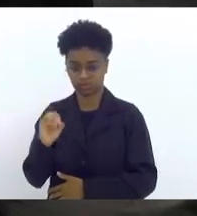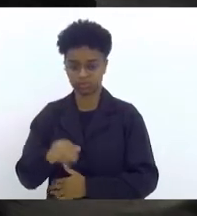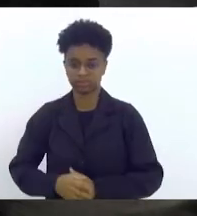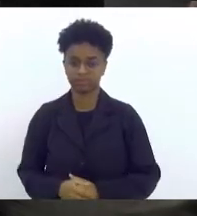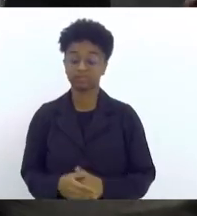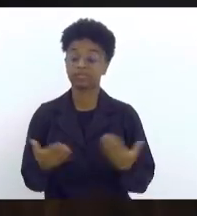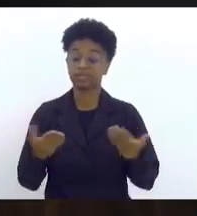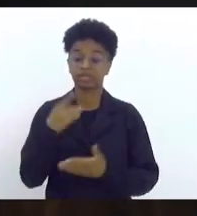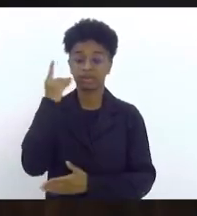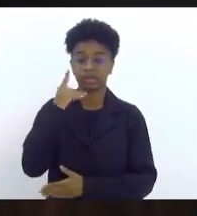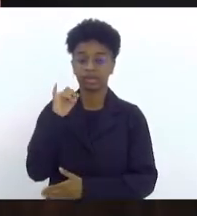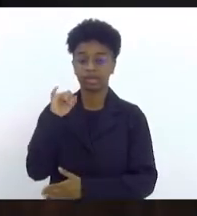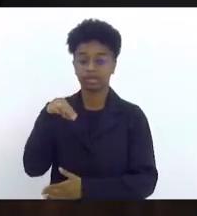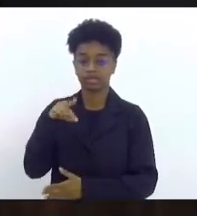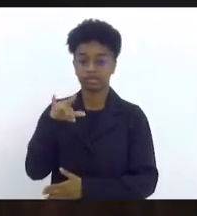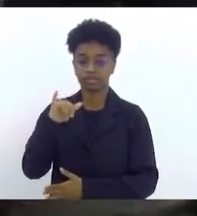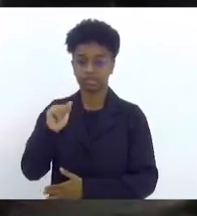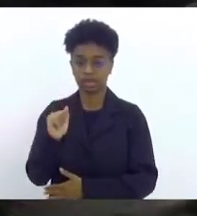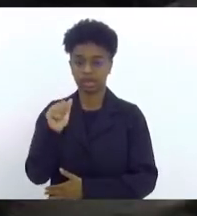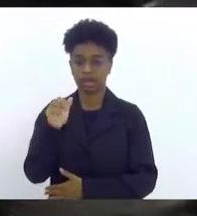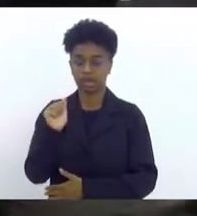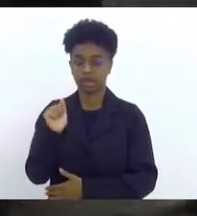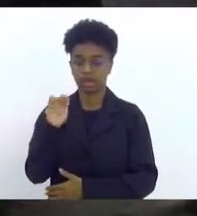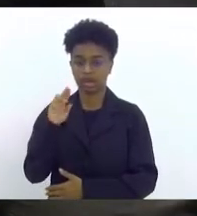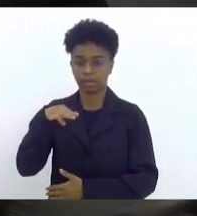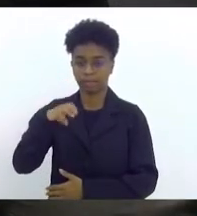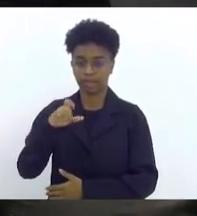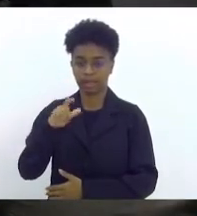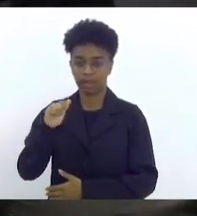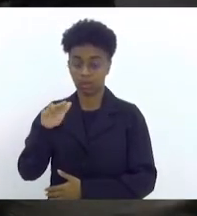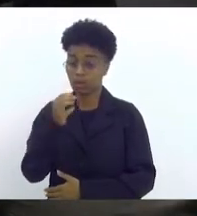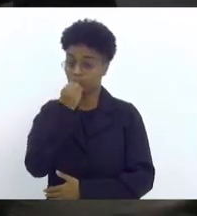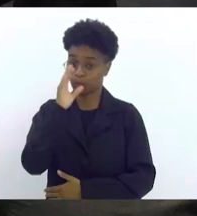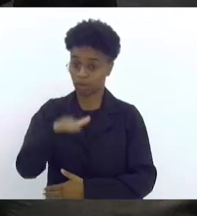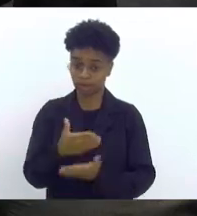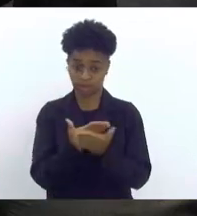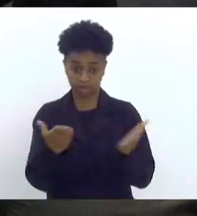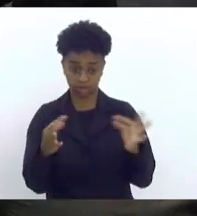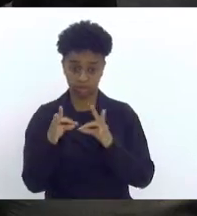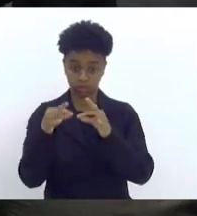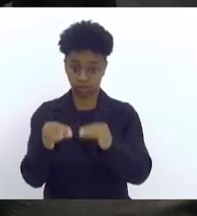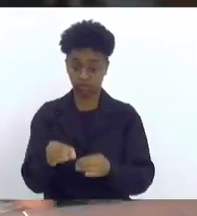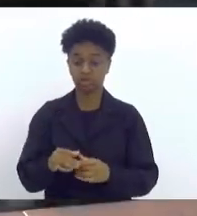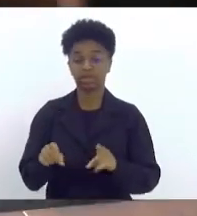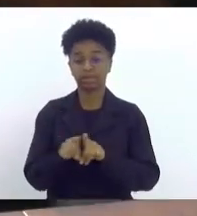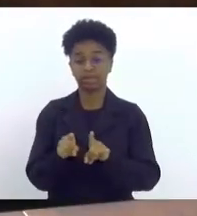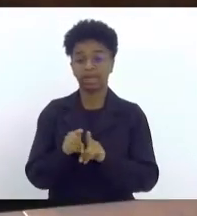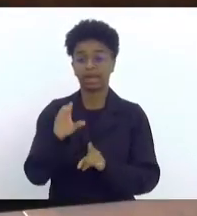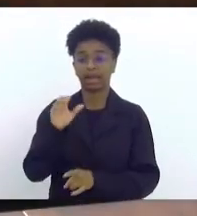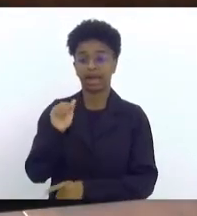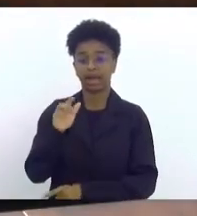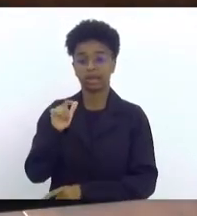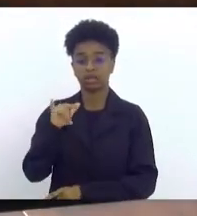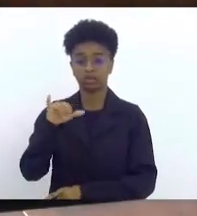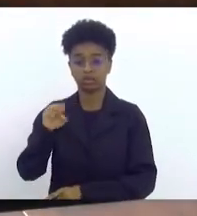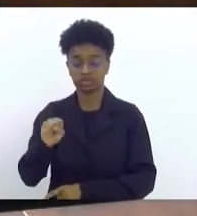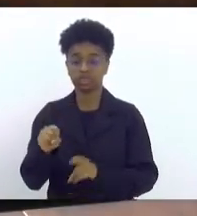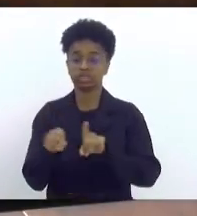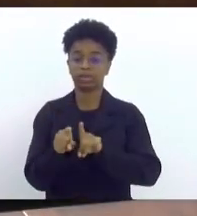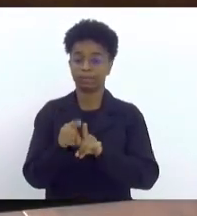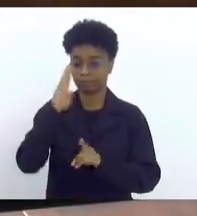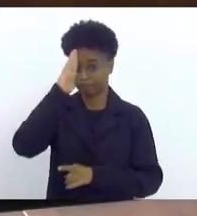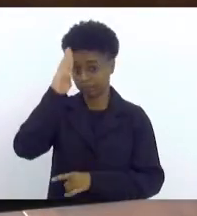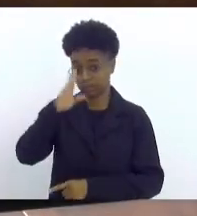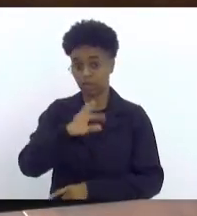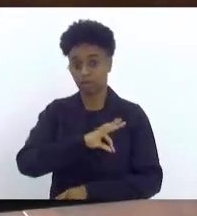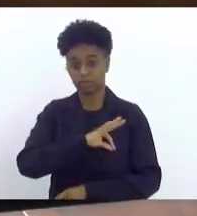Deputada Índia Armelal, por favor. Uma boa tarde para todos, Carlinhos BNH, principalmente aos policiais, quem defende